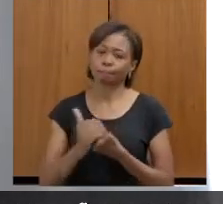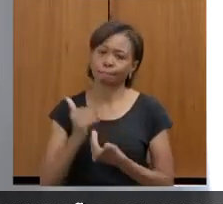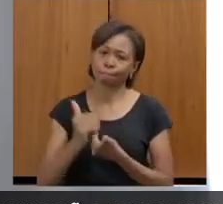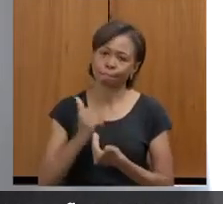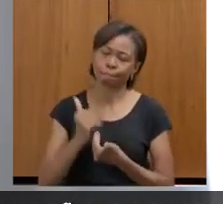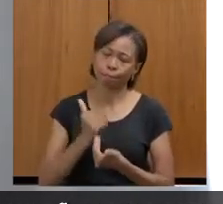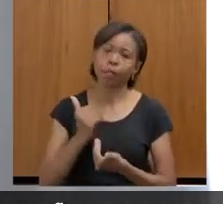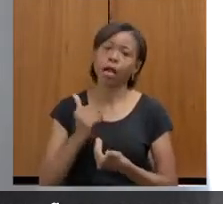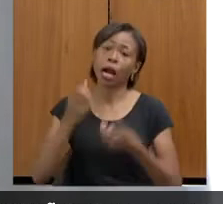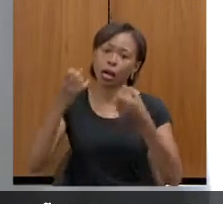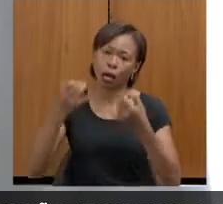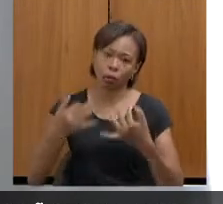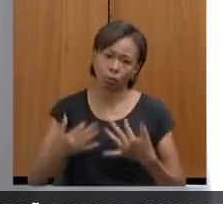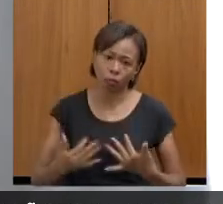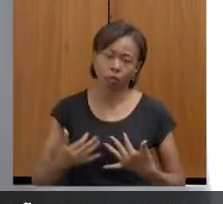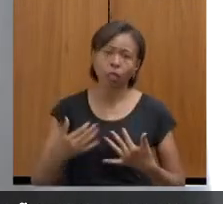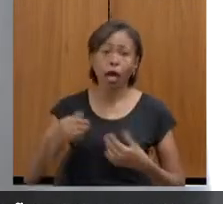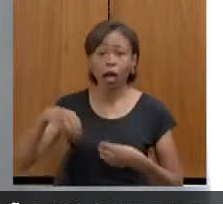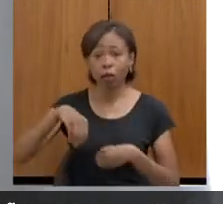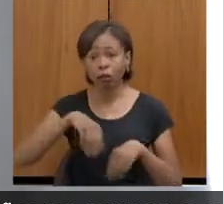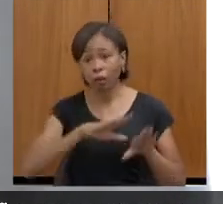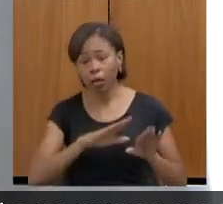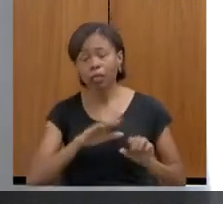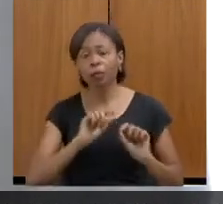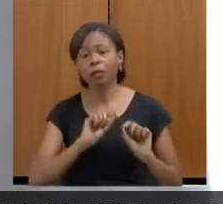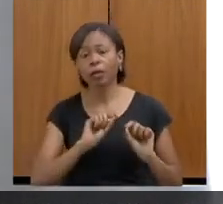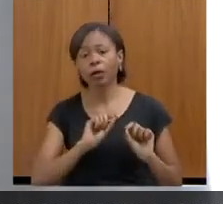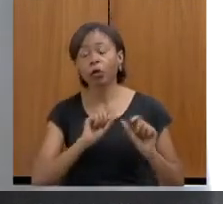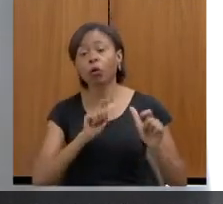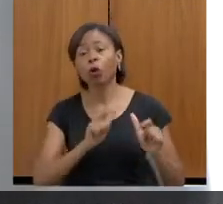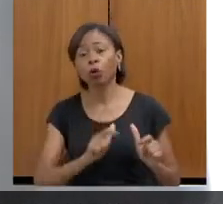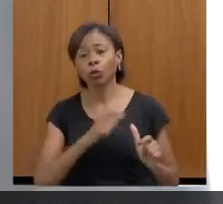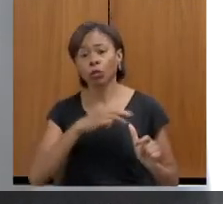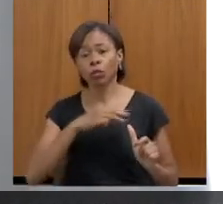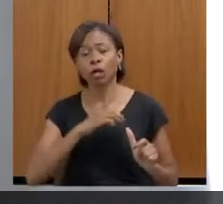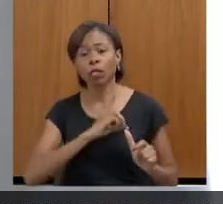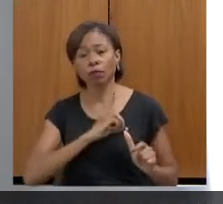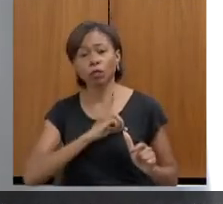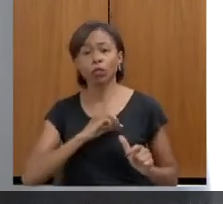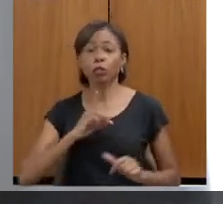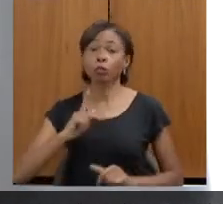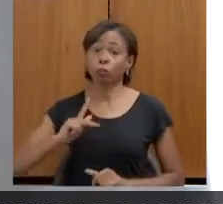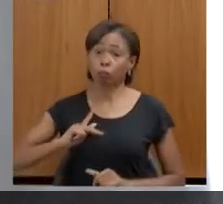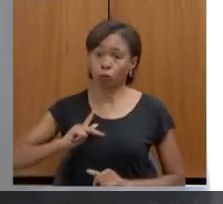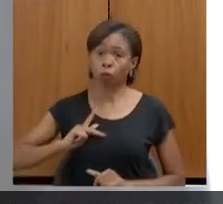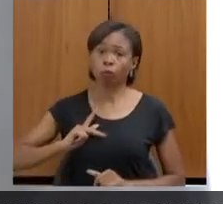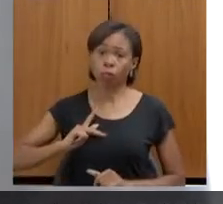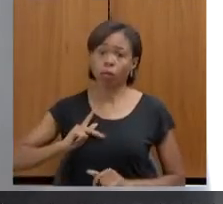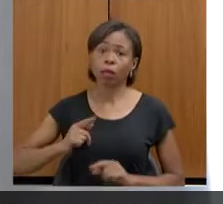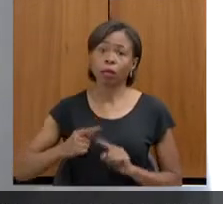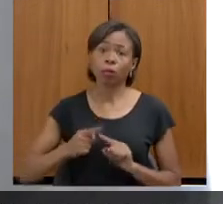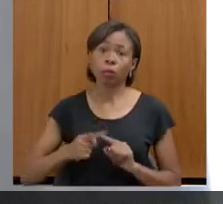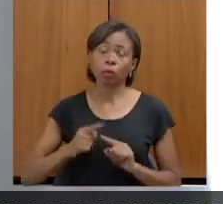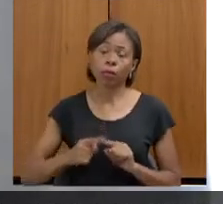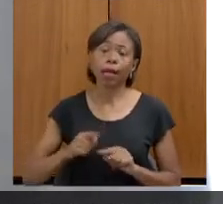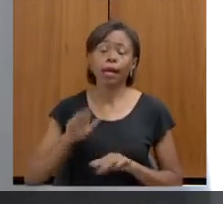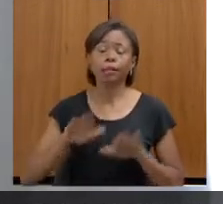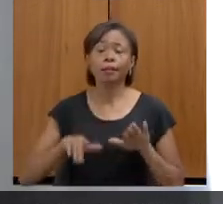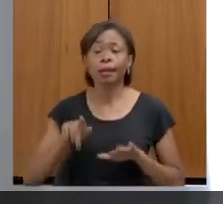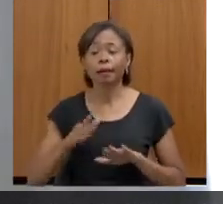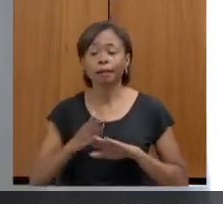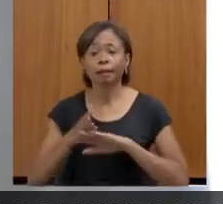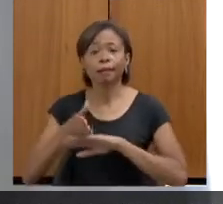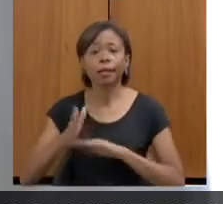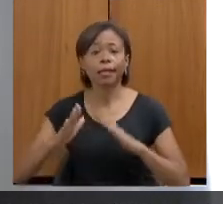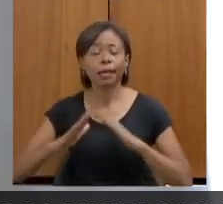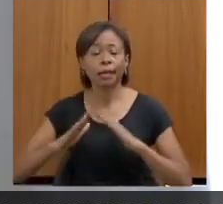proteção, como, por exemplo, a Defensoria Pública. Às vezes, ela procura a Casa da Mulher para saber informações sobre como ela pede pensão alimentícia, como